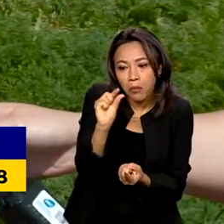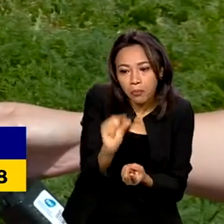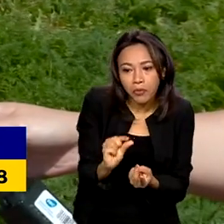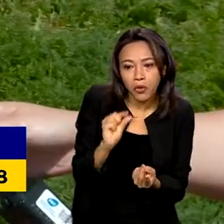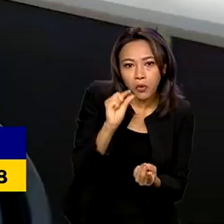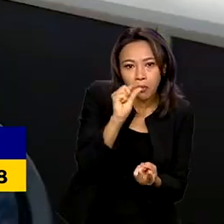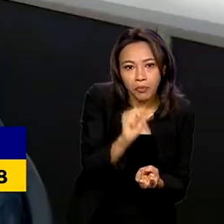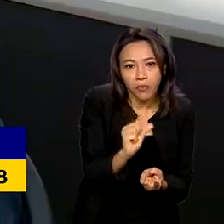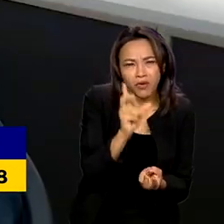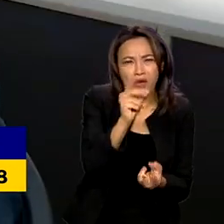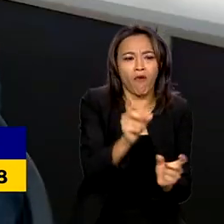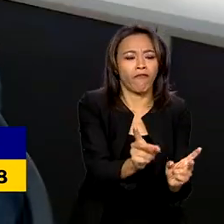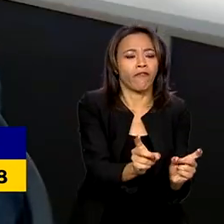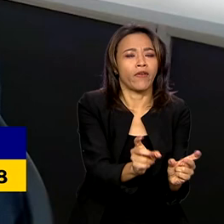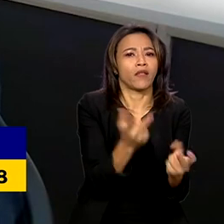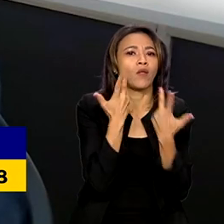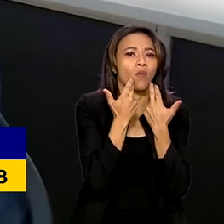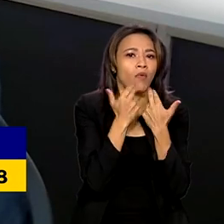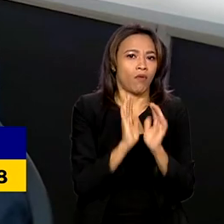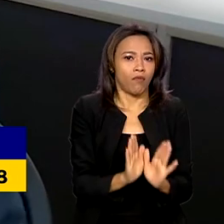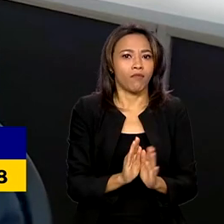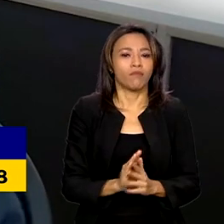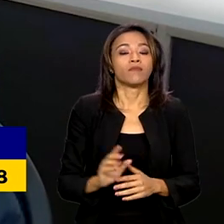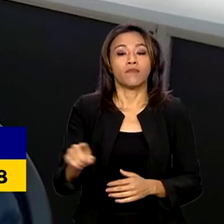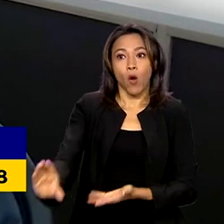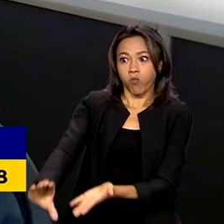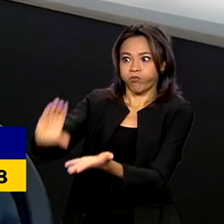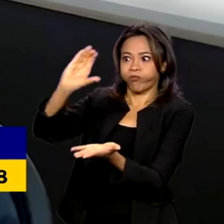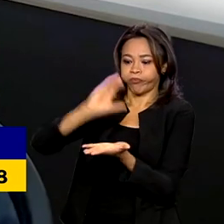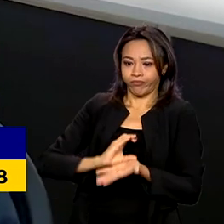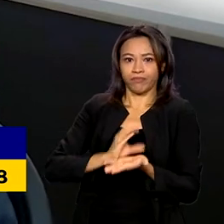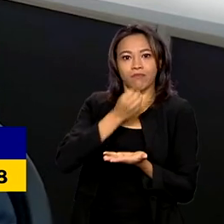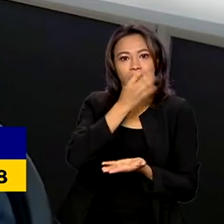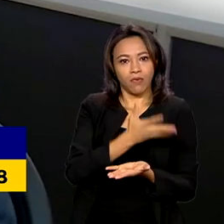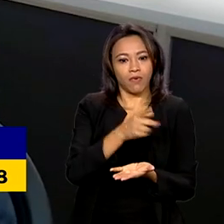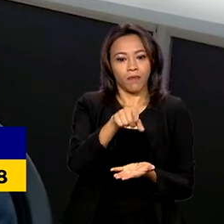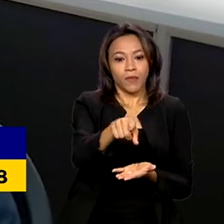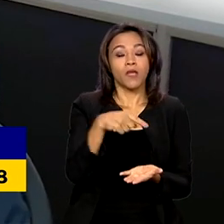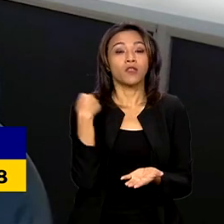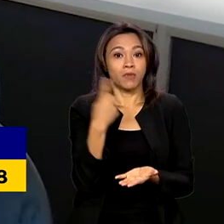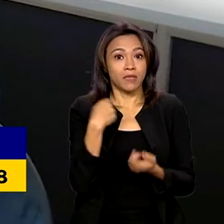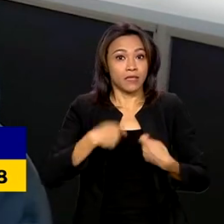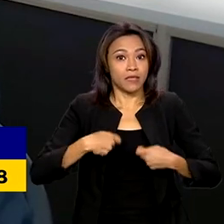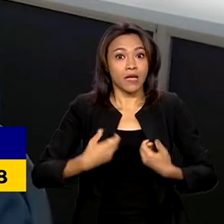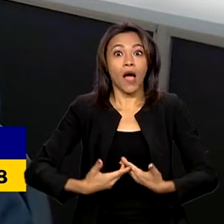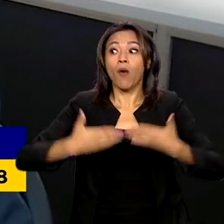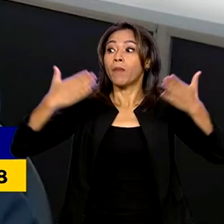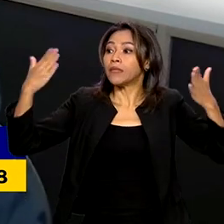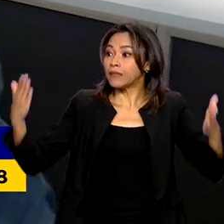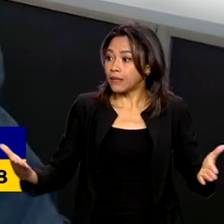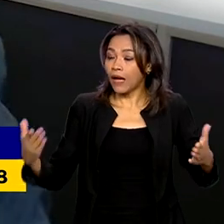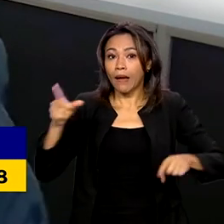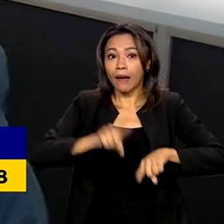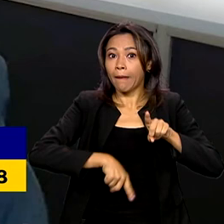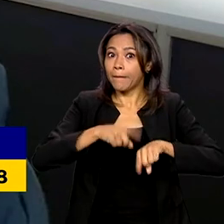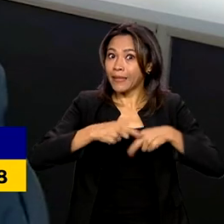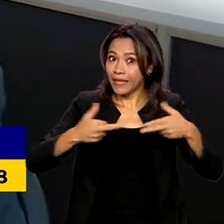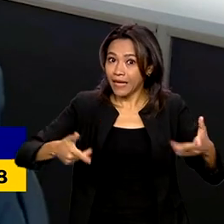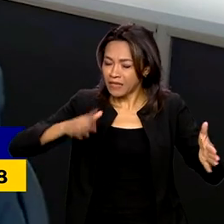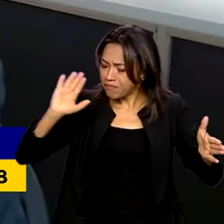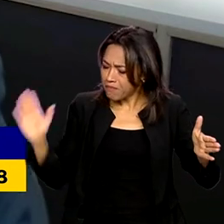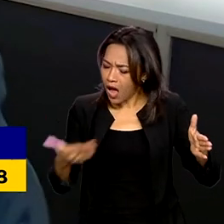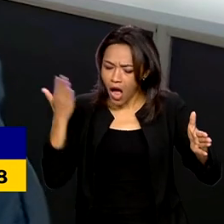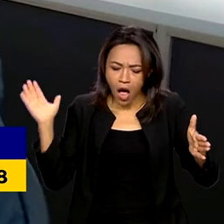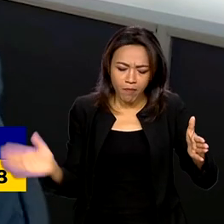as vendas. Agora nós estamos com uma questão, nós precisamos aumentar a oferta de produtos, nós estamos precisando produzir mais,